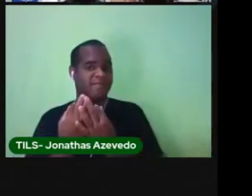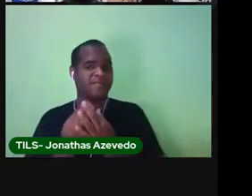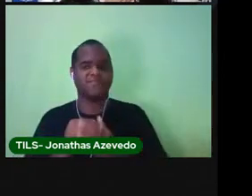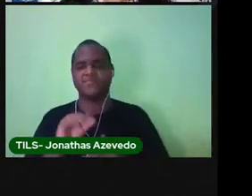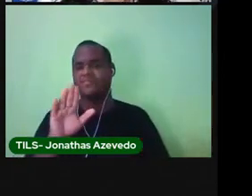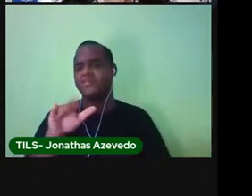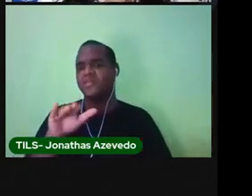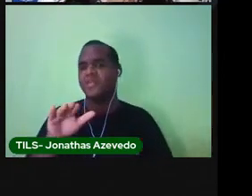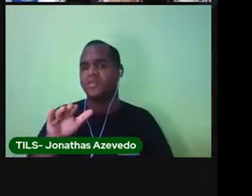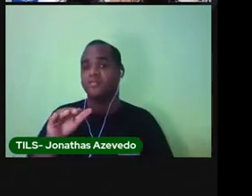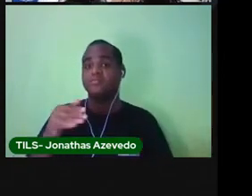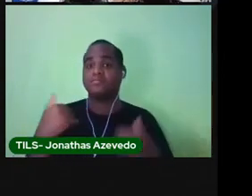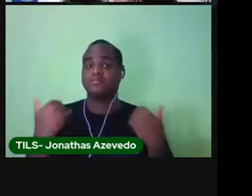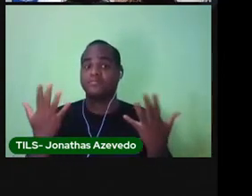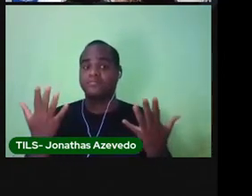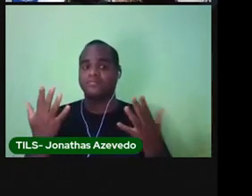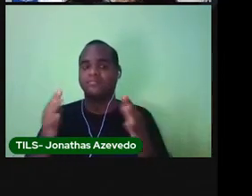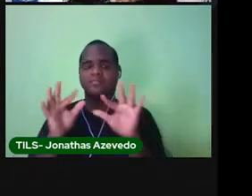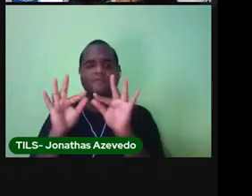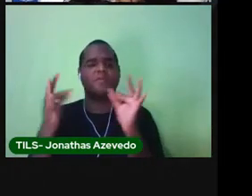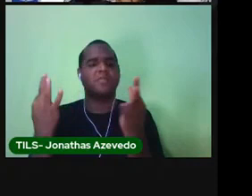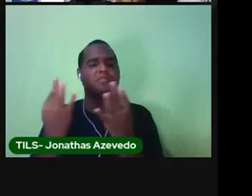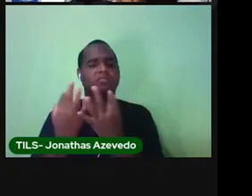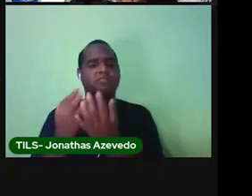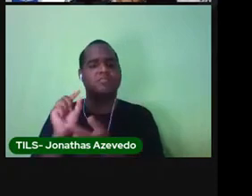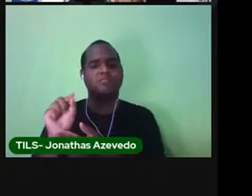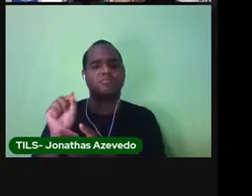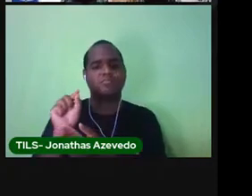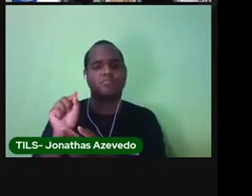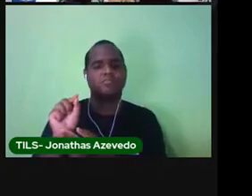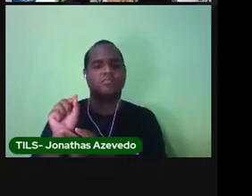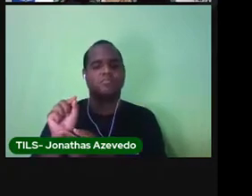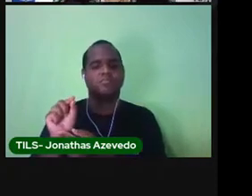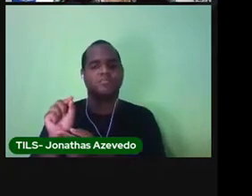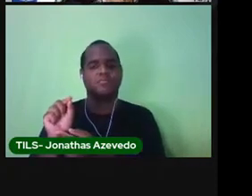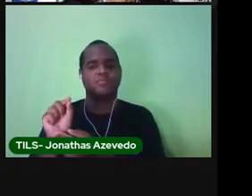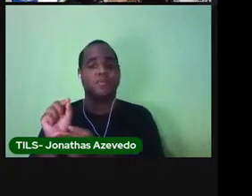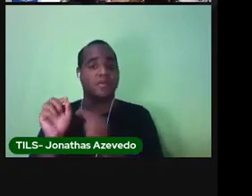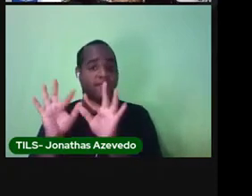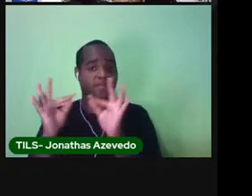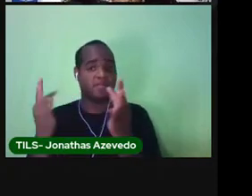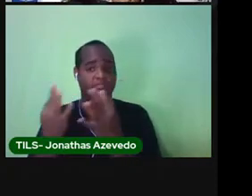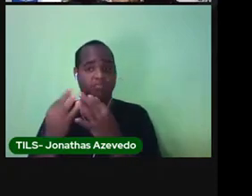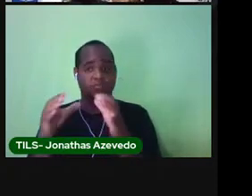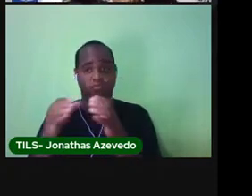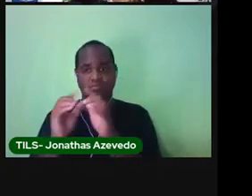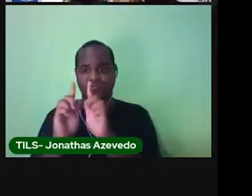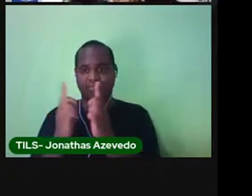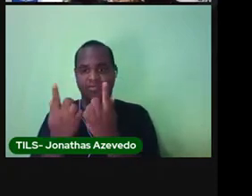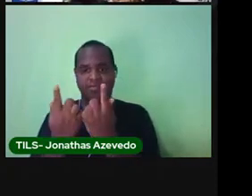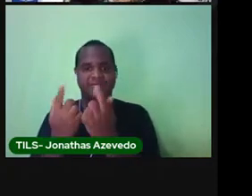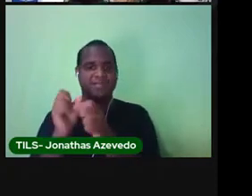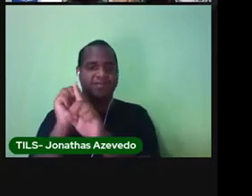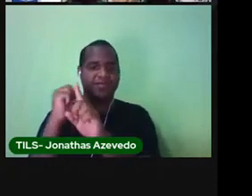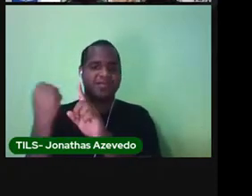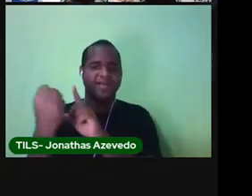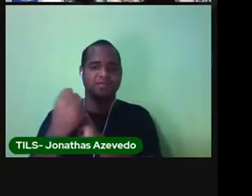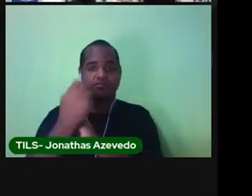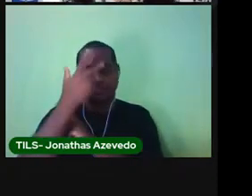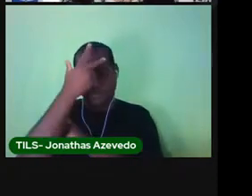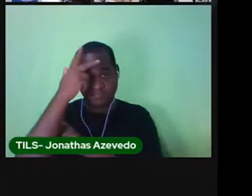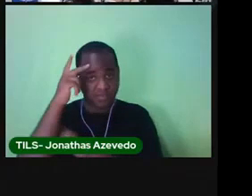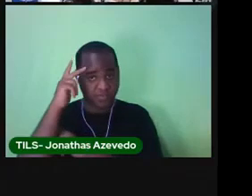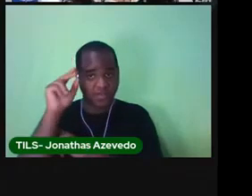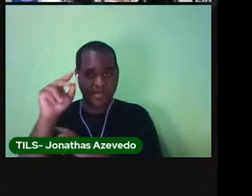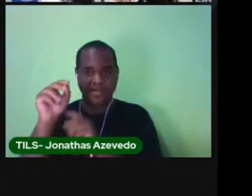E então, o que é família? A família é o primeiro grupo social do